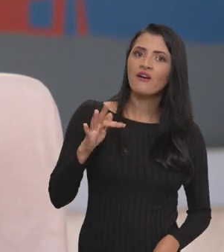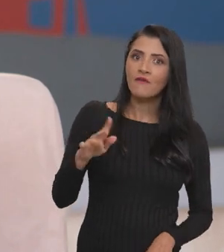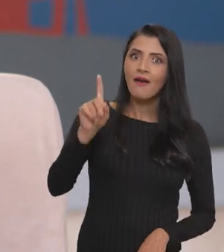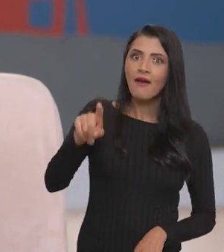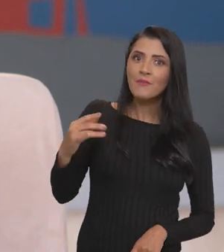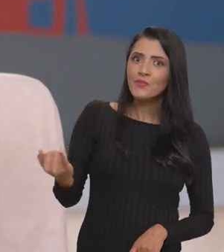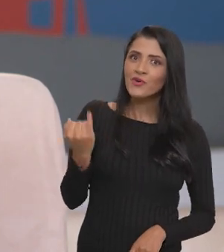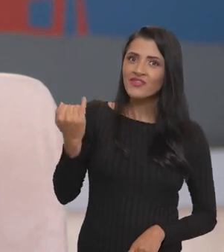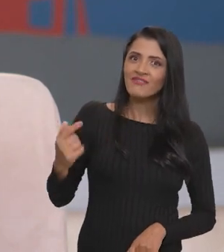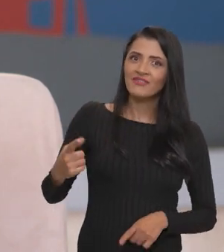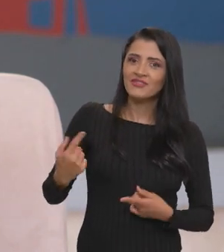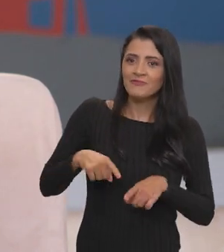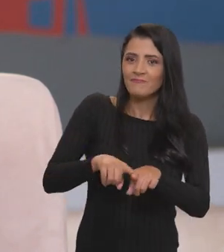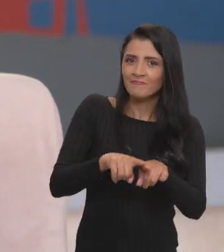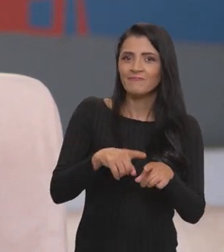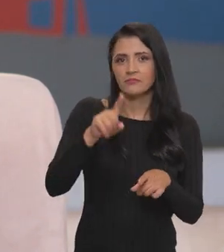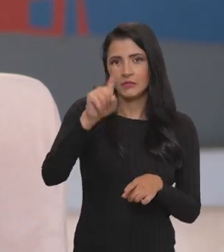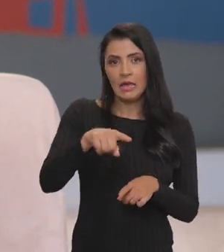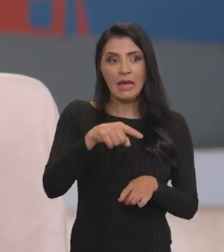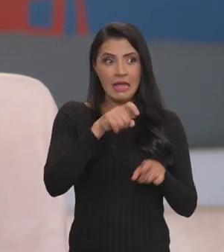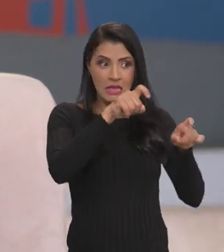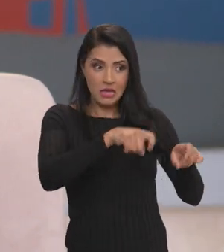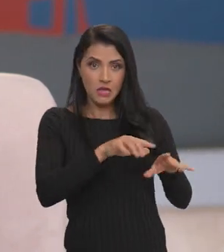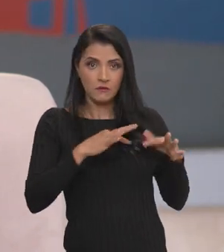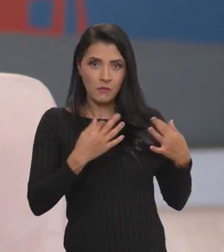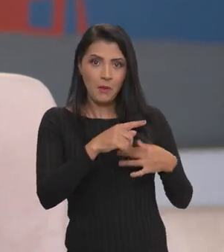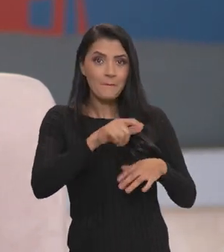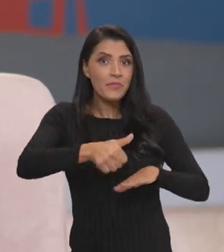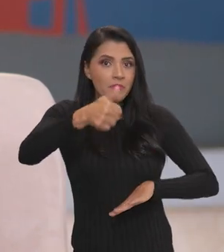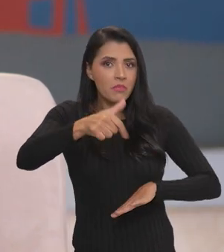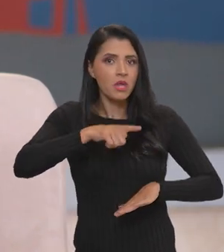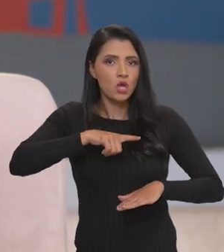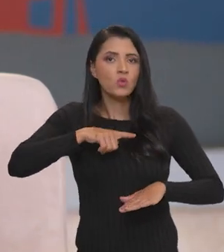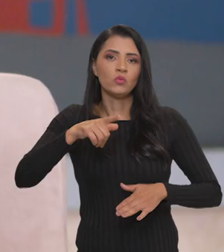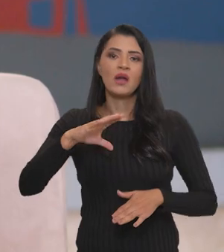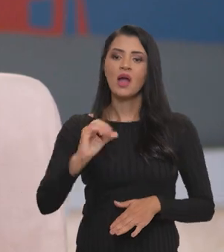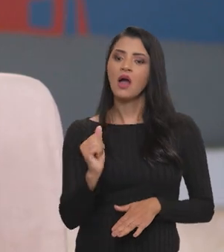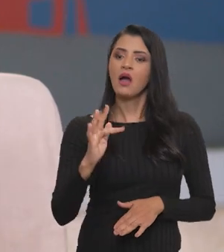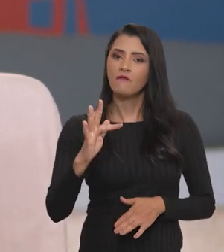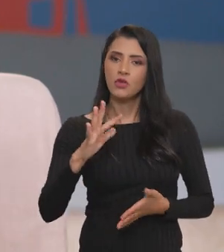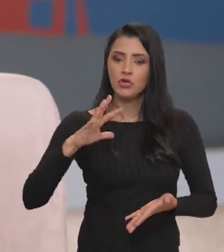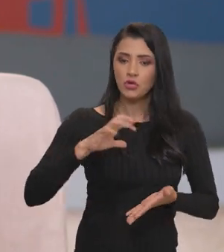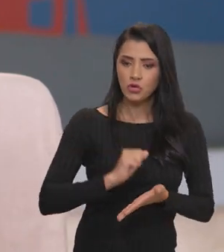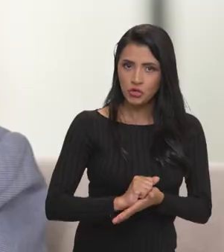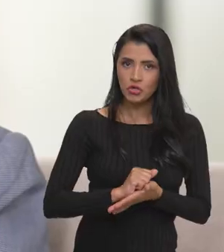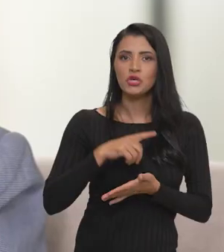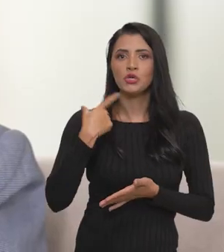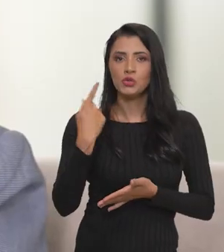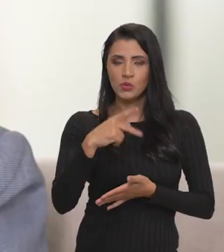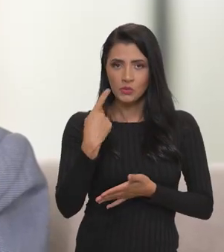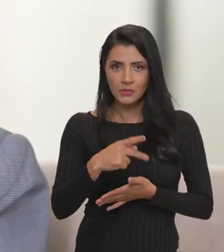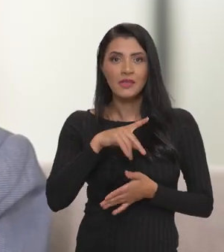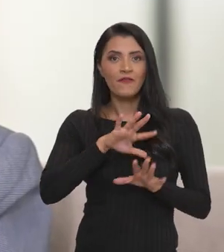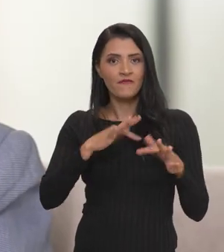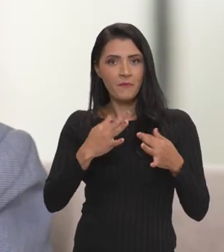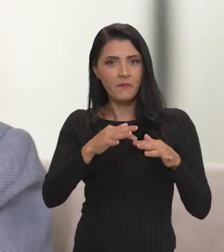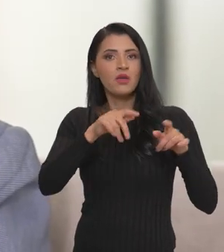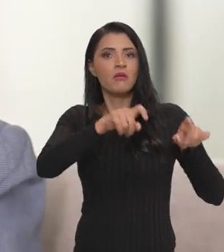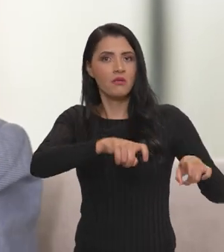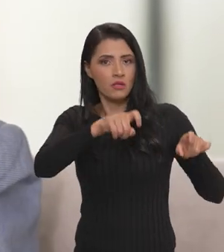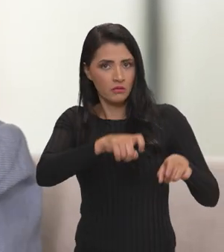importantes. Para esse agricultor pequeno, o primeiro passo é ter o CAF, que é o Registro no Cadastro da Agricultura Familiar.